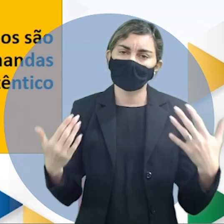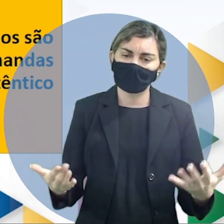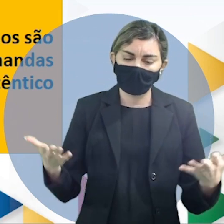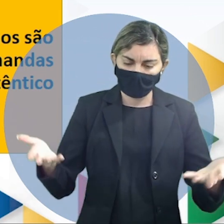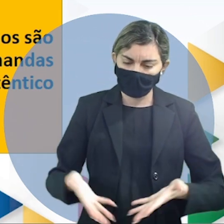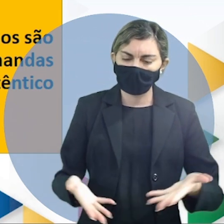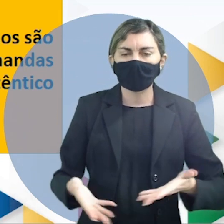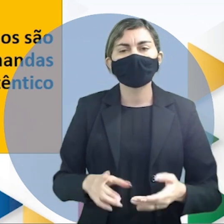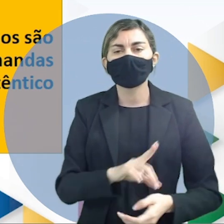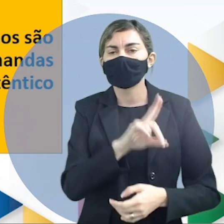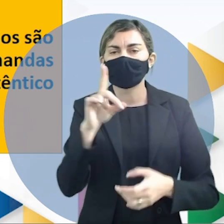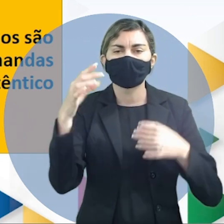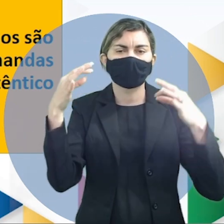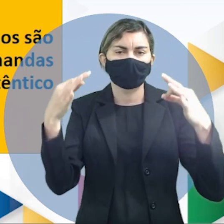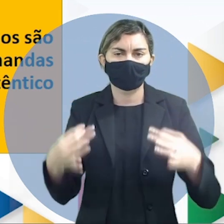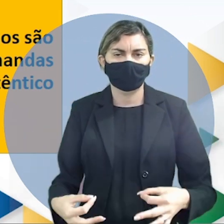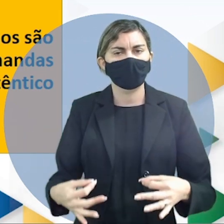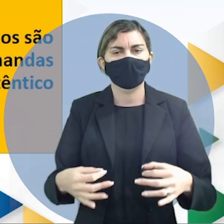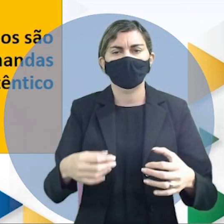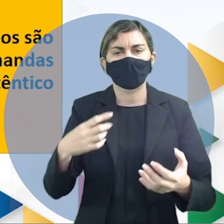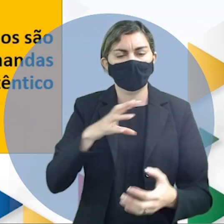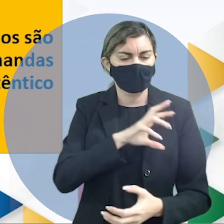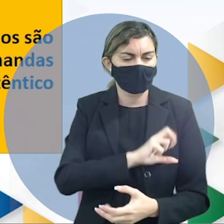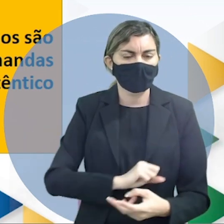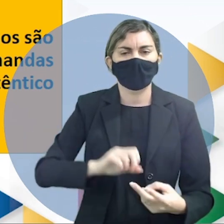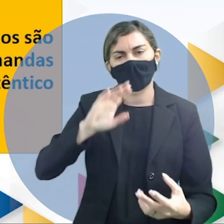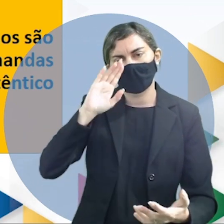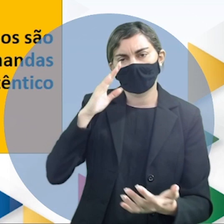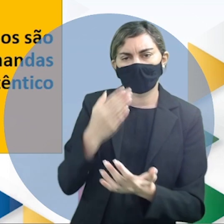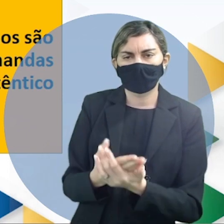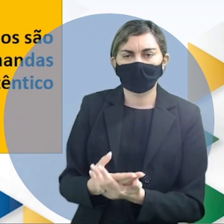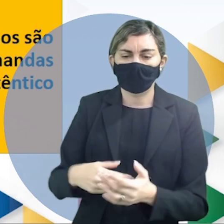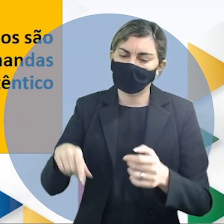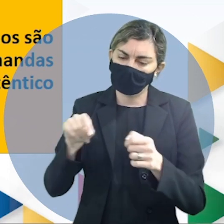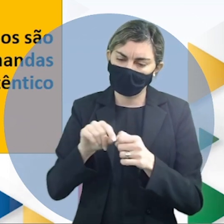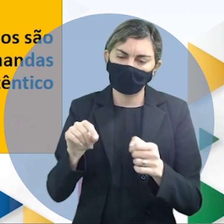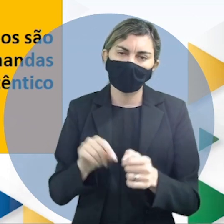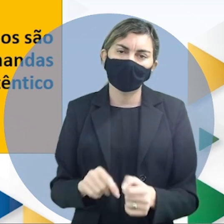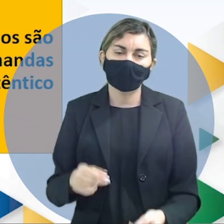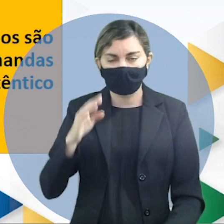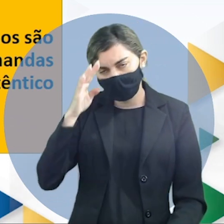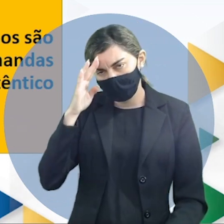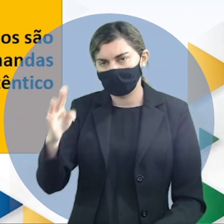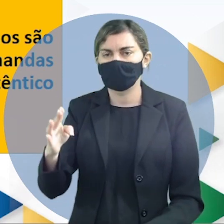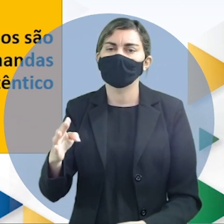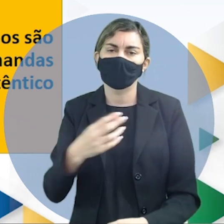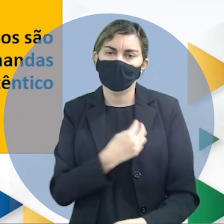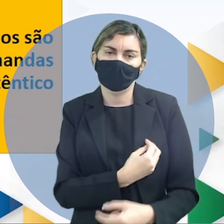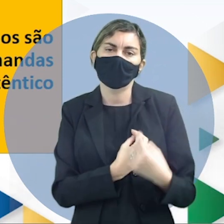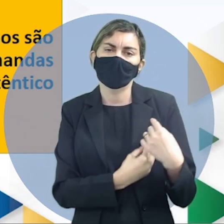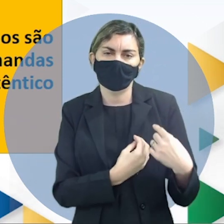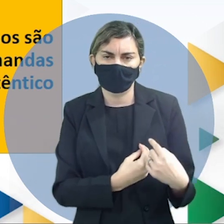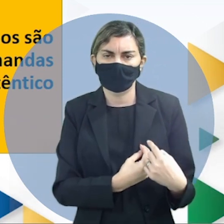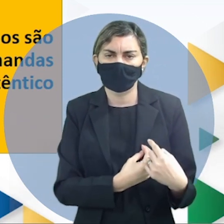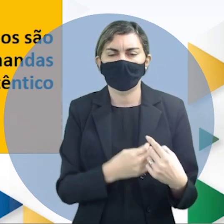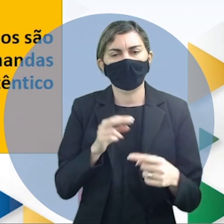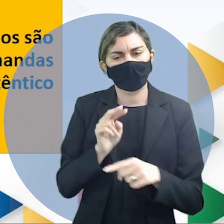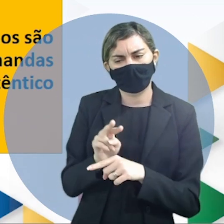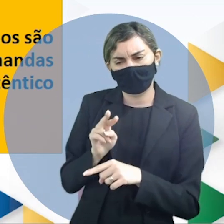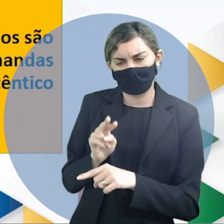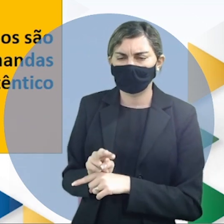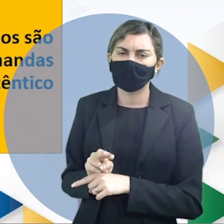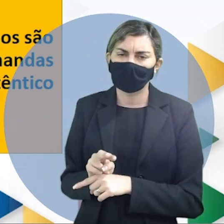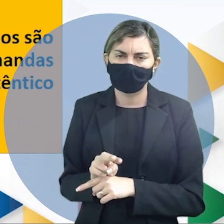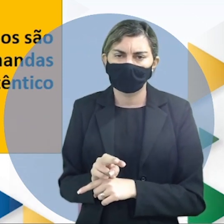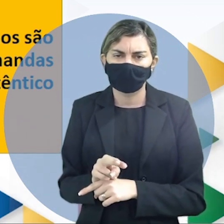hoje é o dia certo para amar acreditar fazer e principalmente viver cultivar